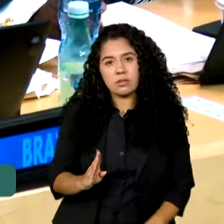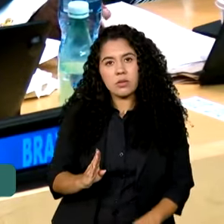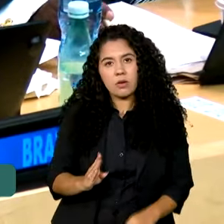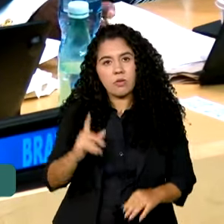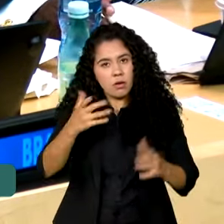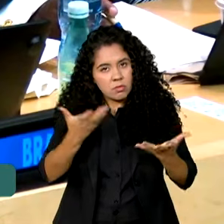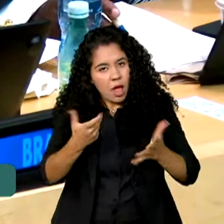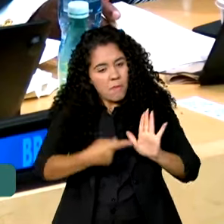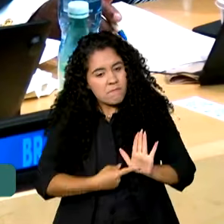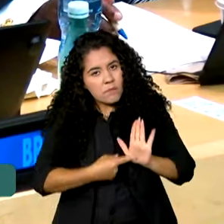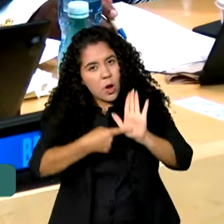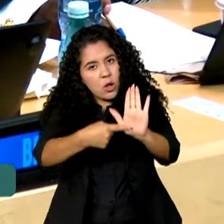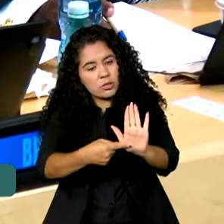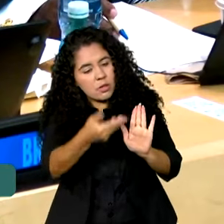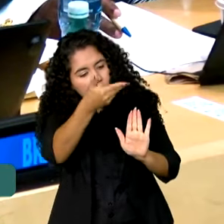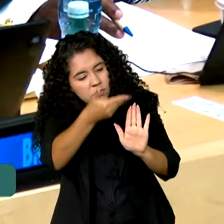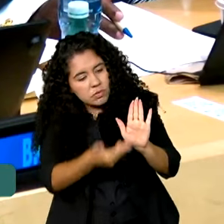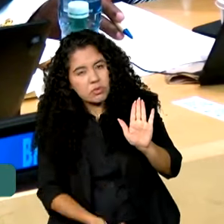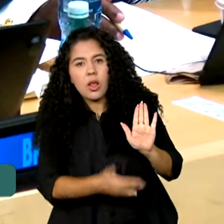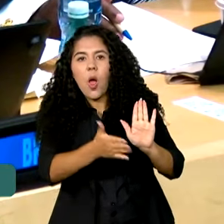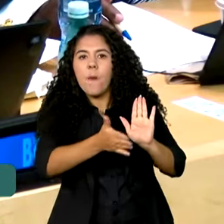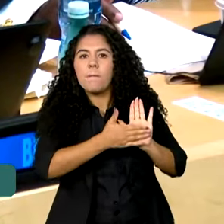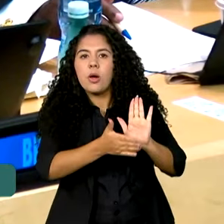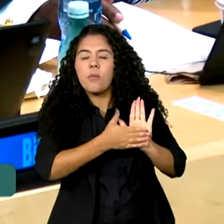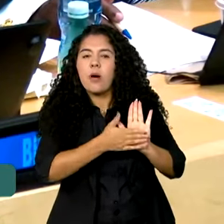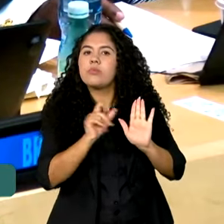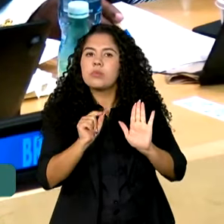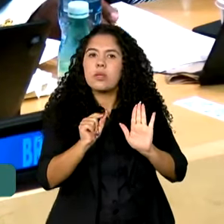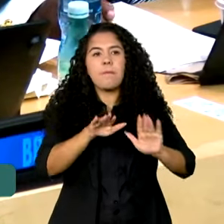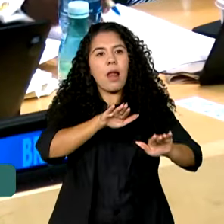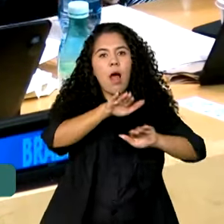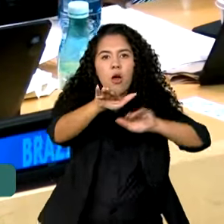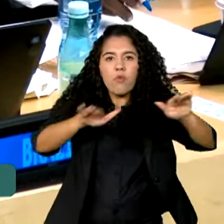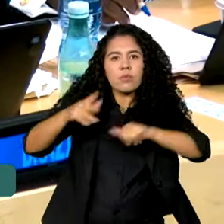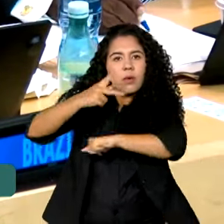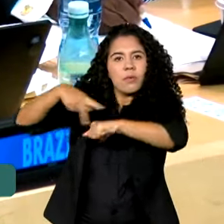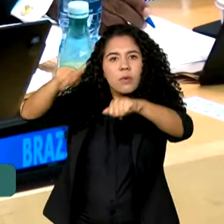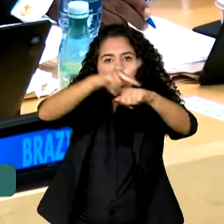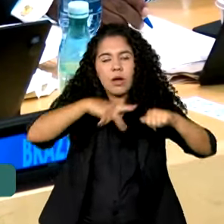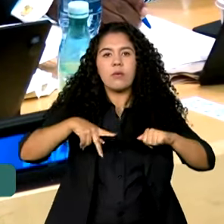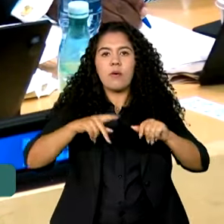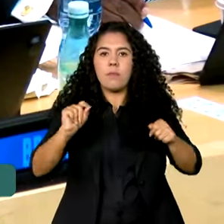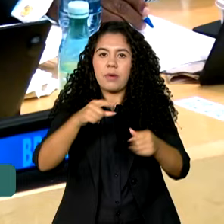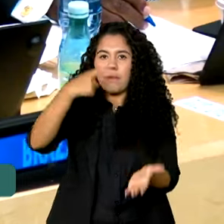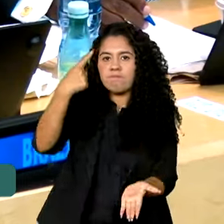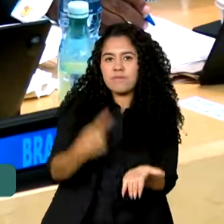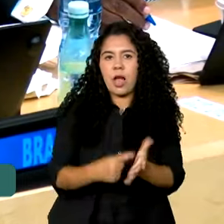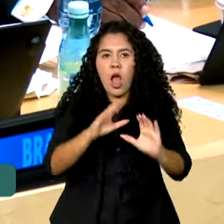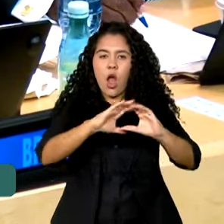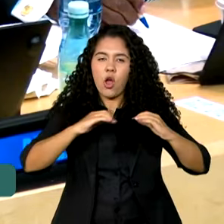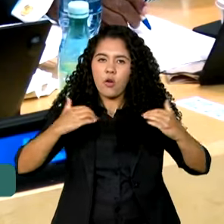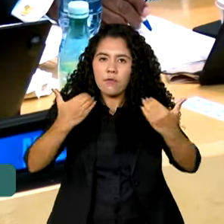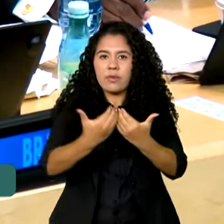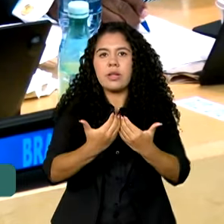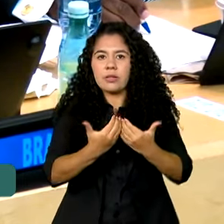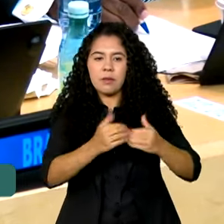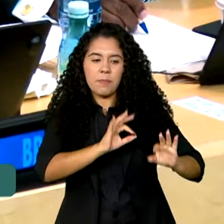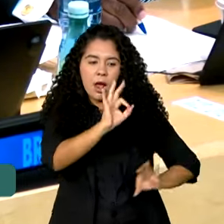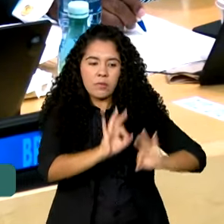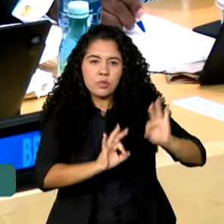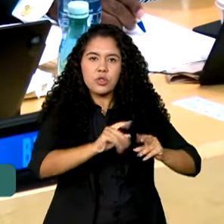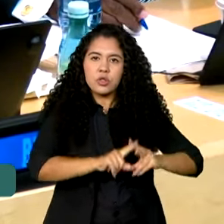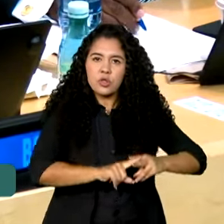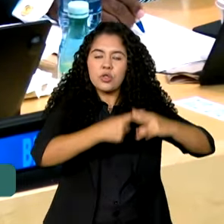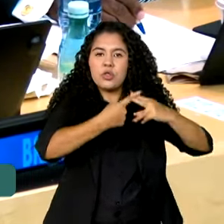apresentar proposta de convocação de uma conferência de revisão da Carta da ONU com base no